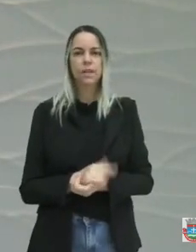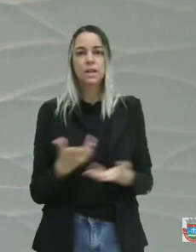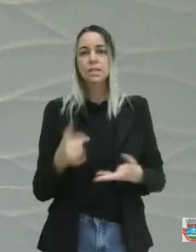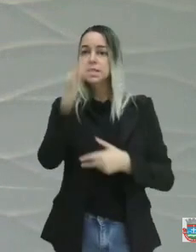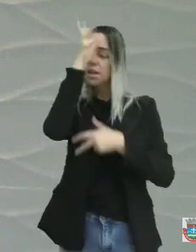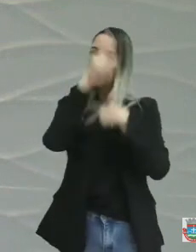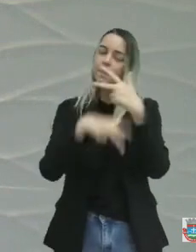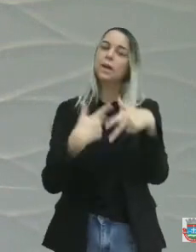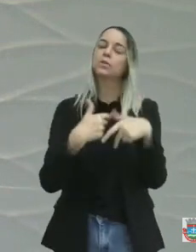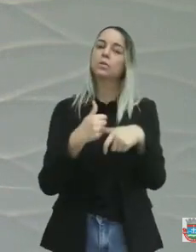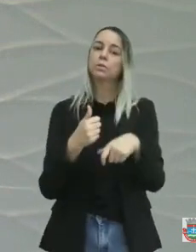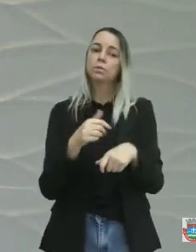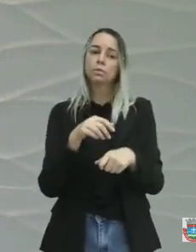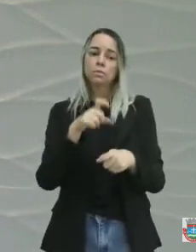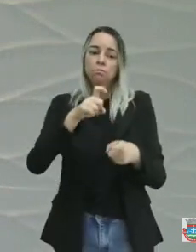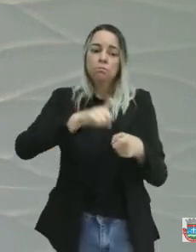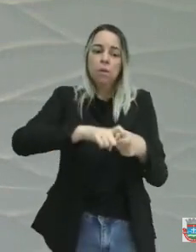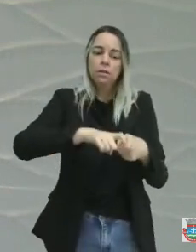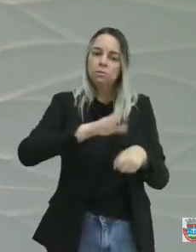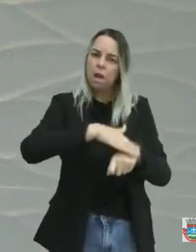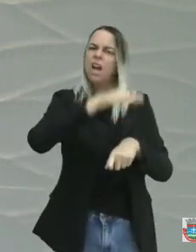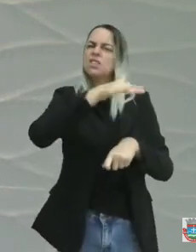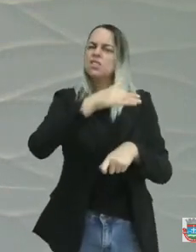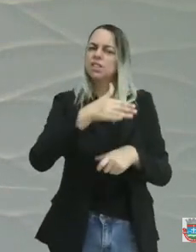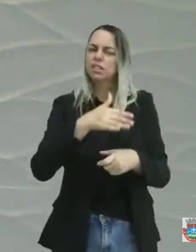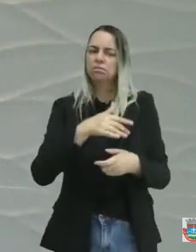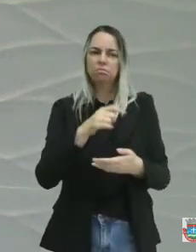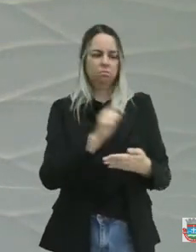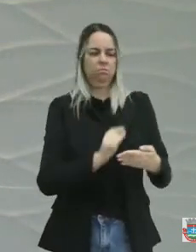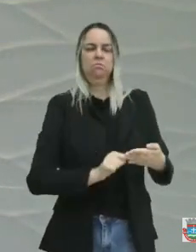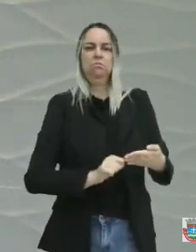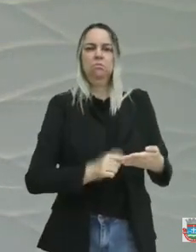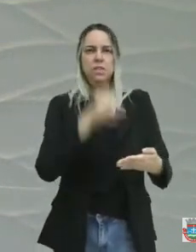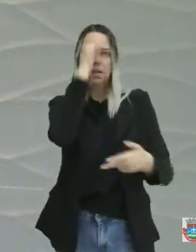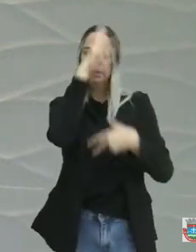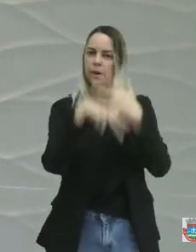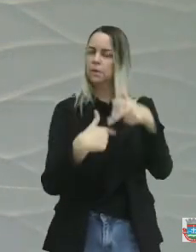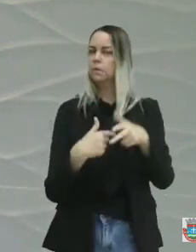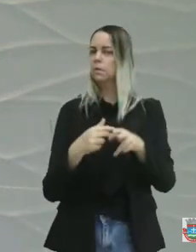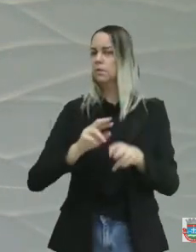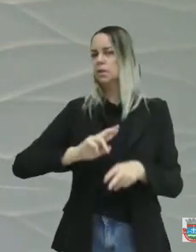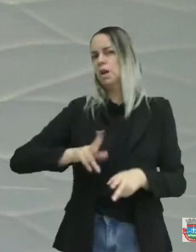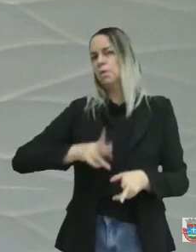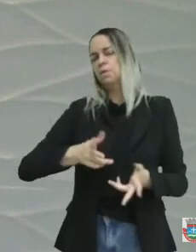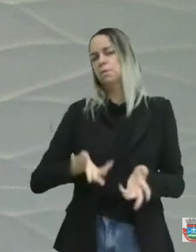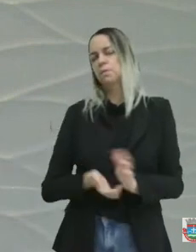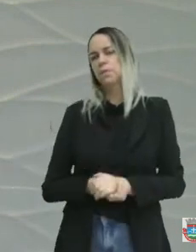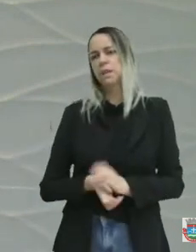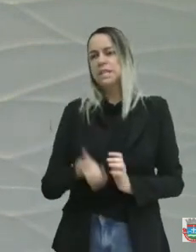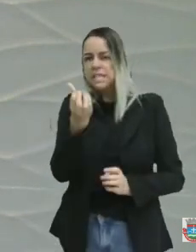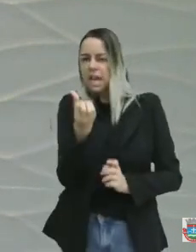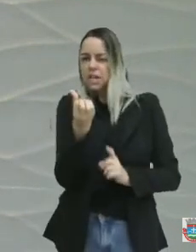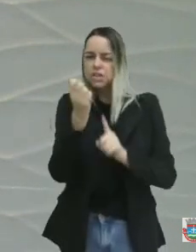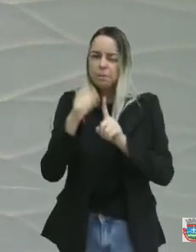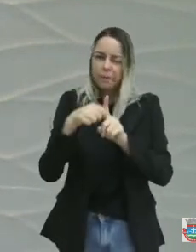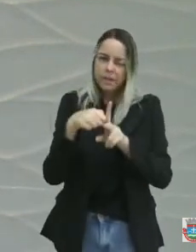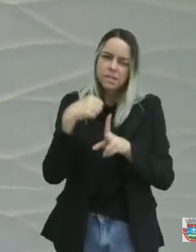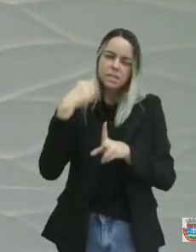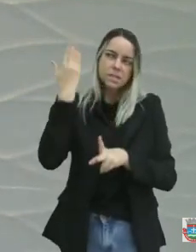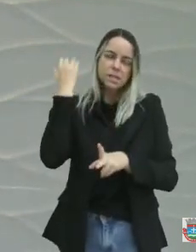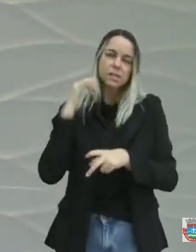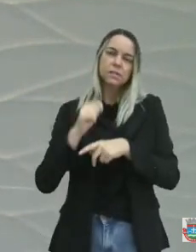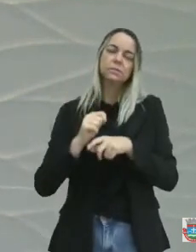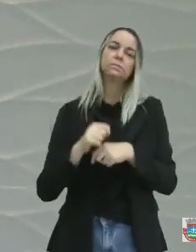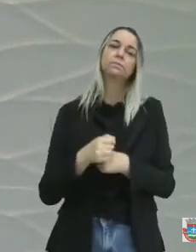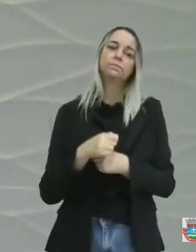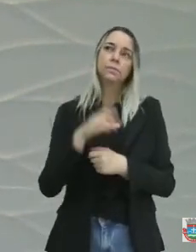UNAM no programa Mais Médicos. Gama já ficou sem médico o ano passado, mais de seis meses. Deus queira que arrumem um médico